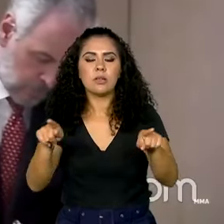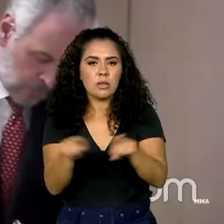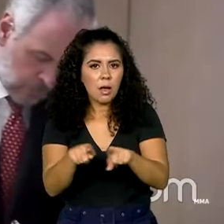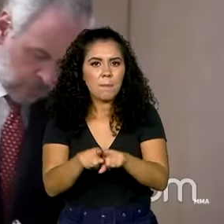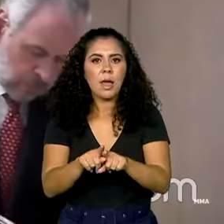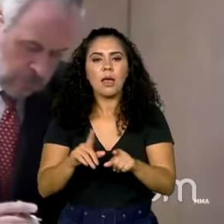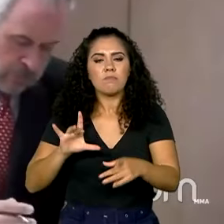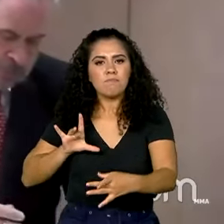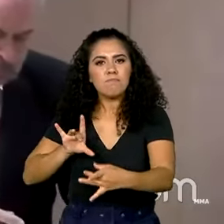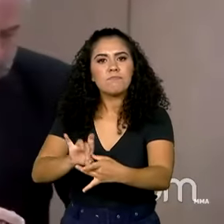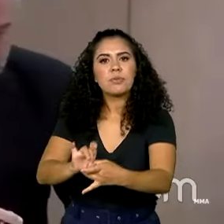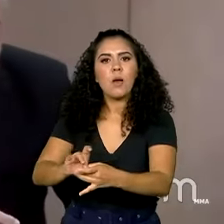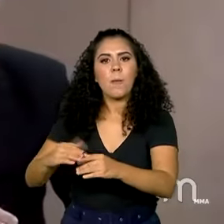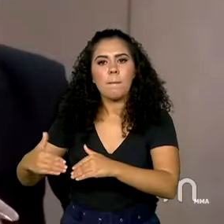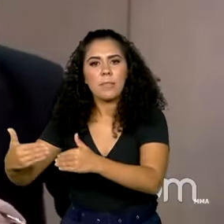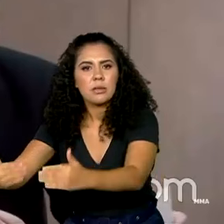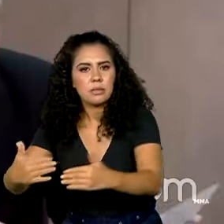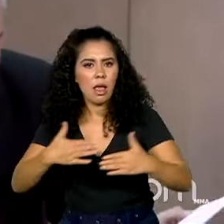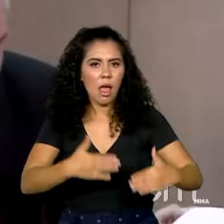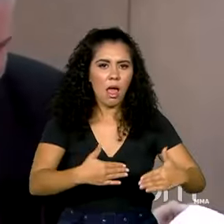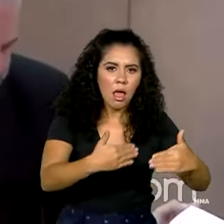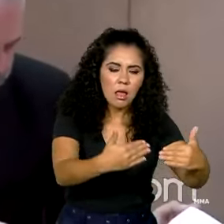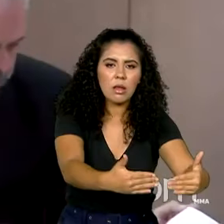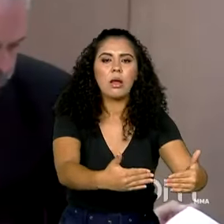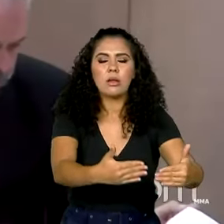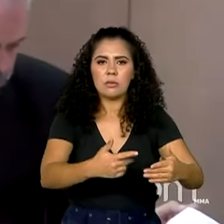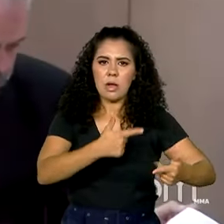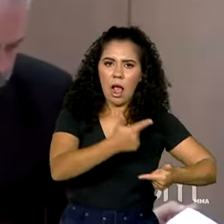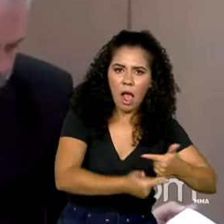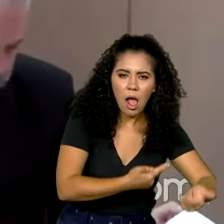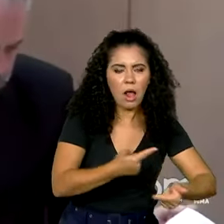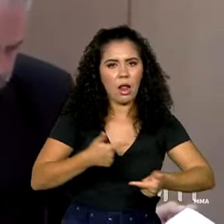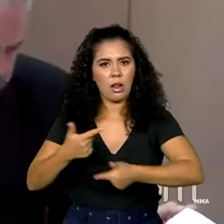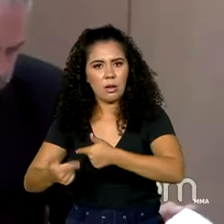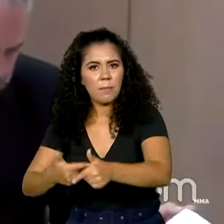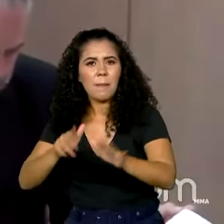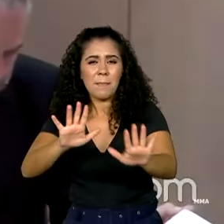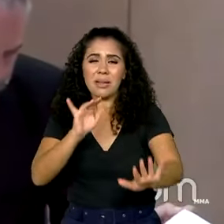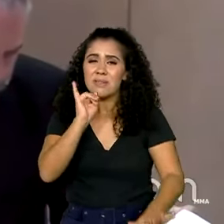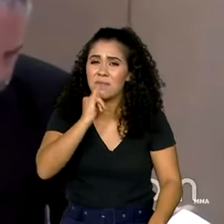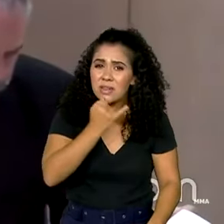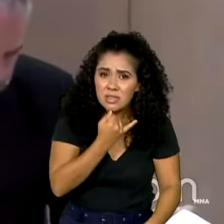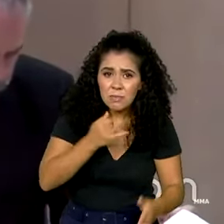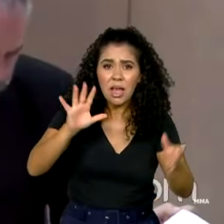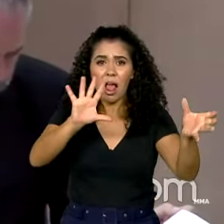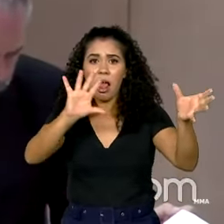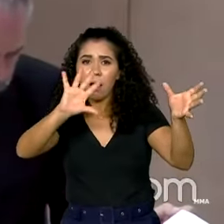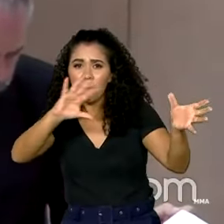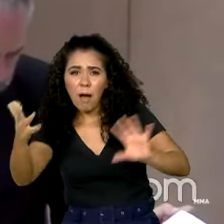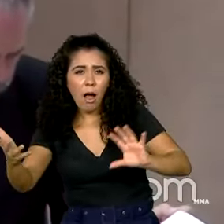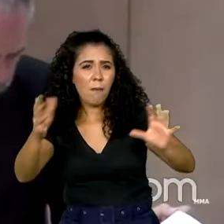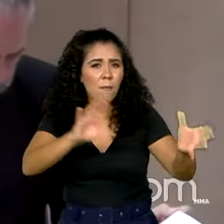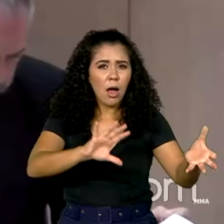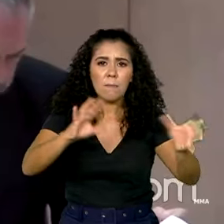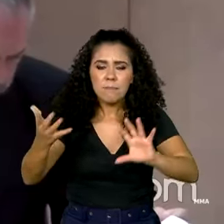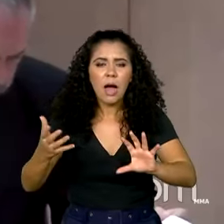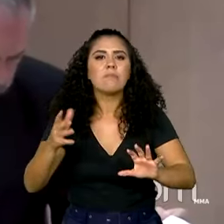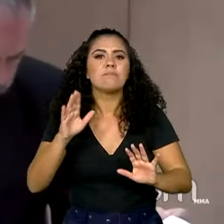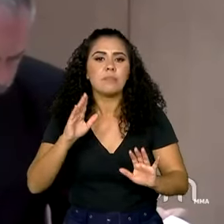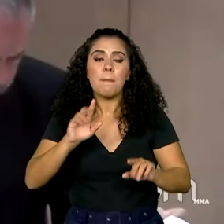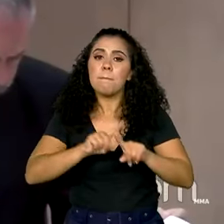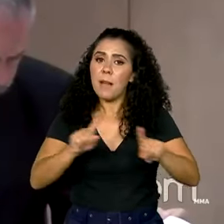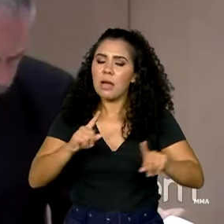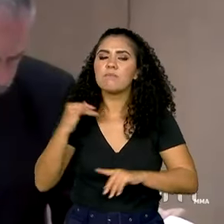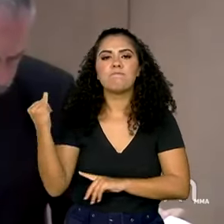vários ministérios, trabalham, quando, infelizmente, as coisas já estão acontecendo, mas ela é fundamental.